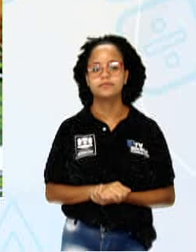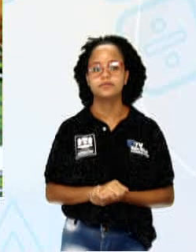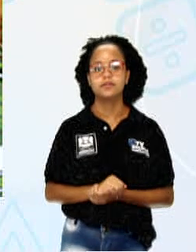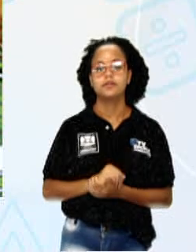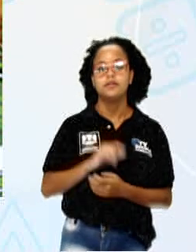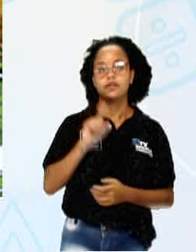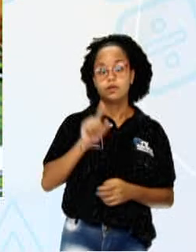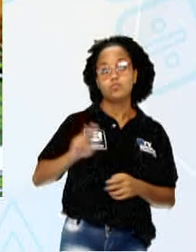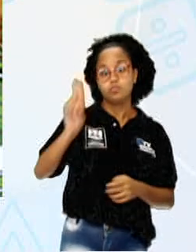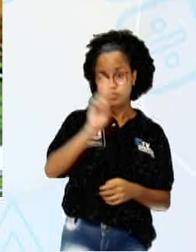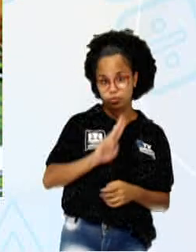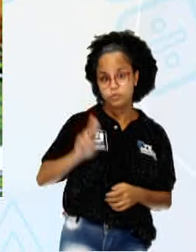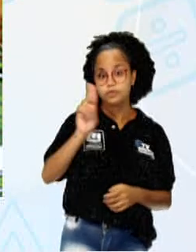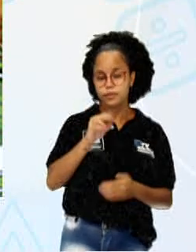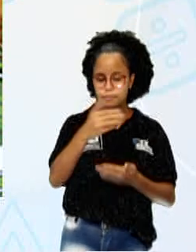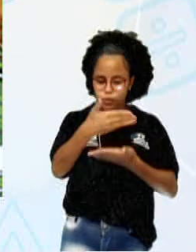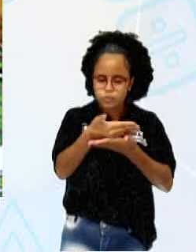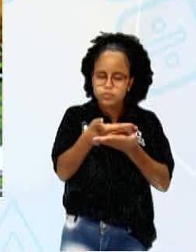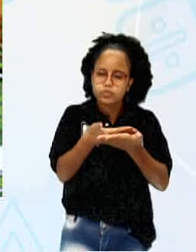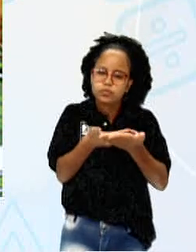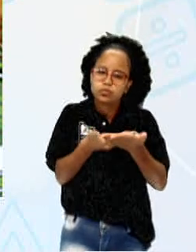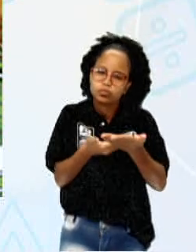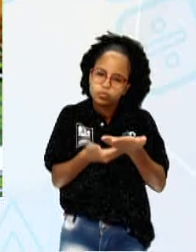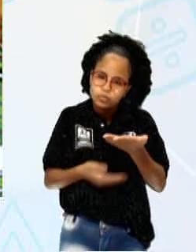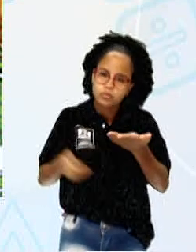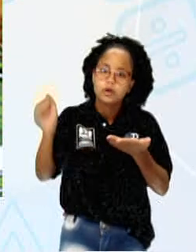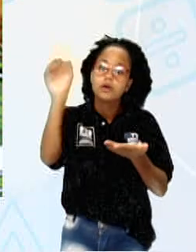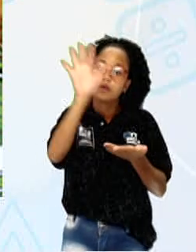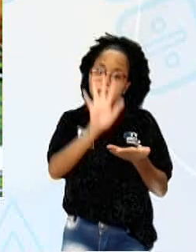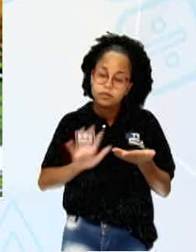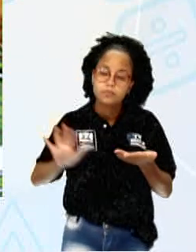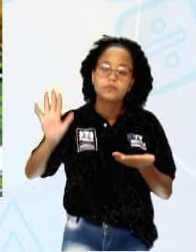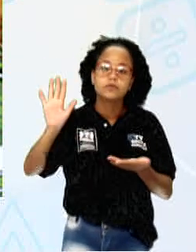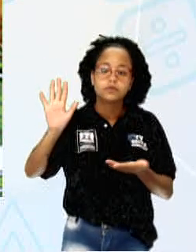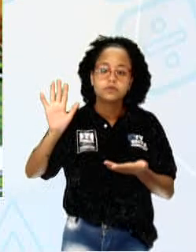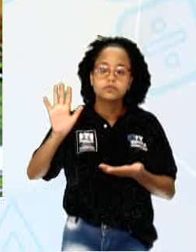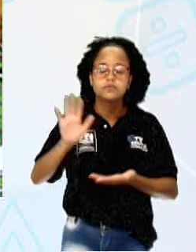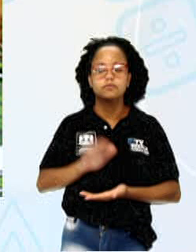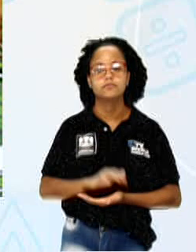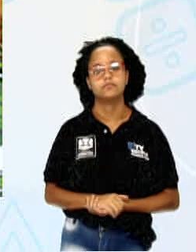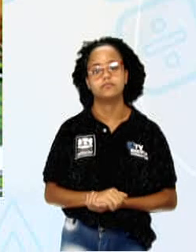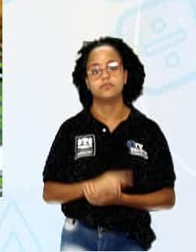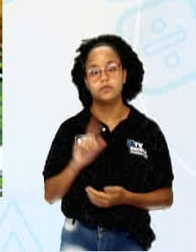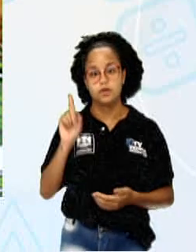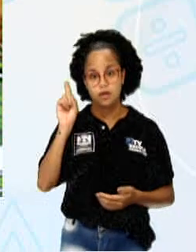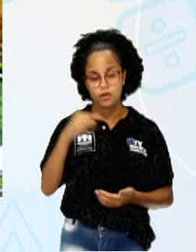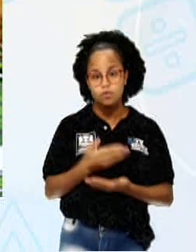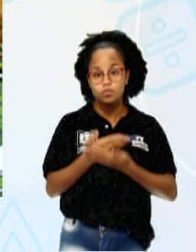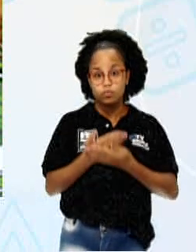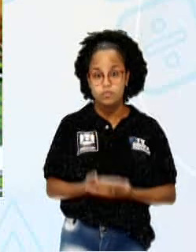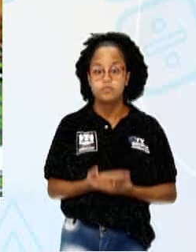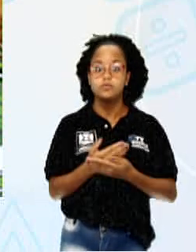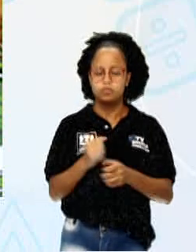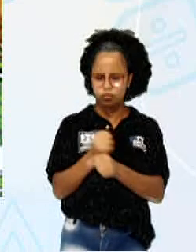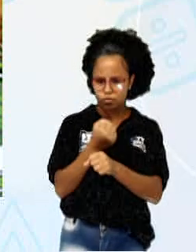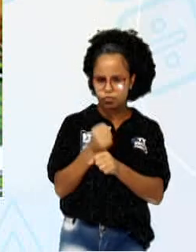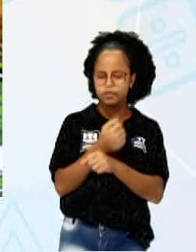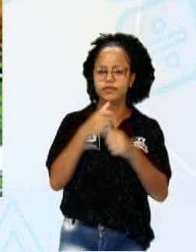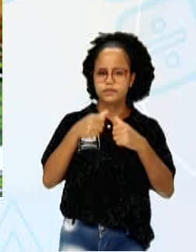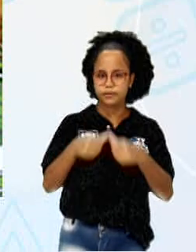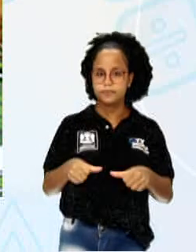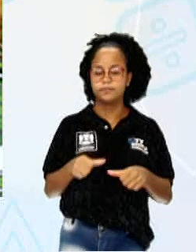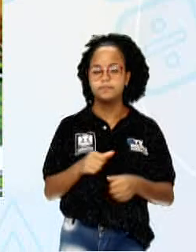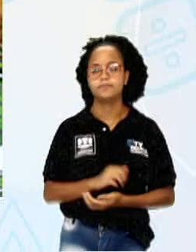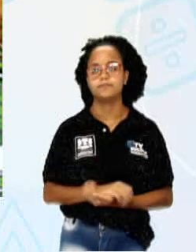que é usado para imprimir a foto, ele é o suporte, que é onde a obra vai ficar, o que sustenta a